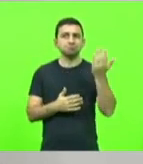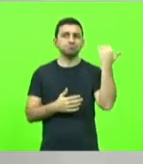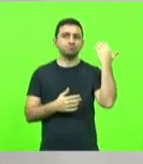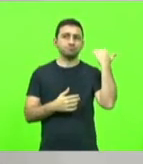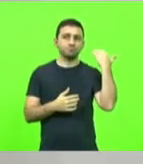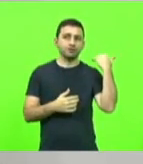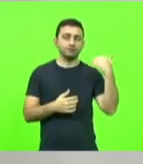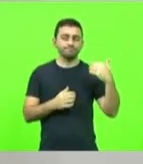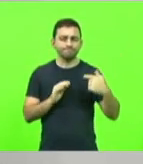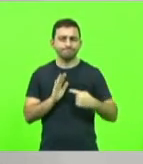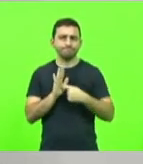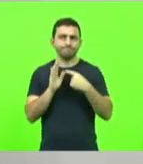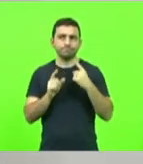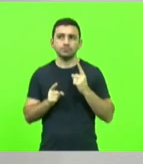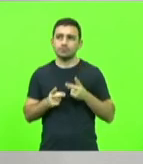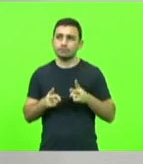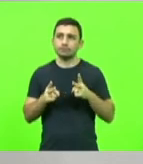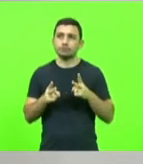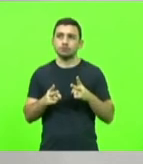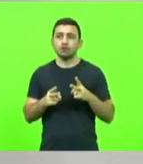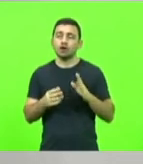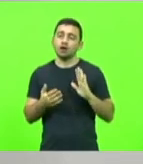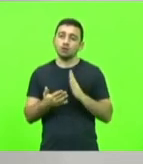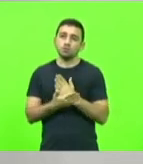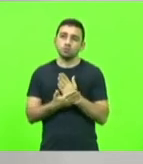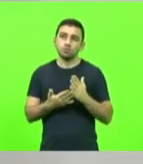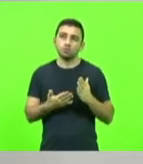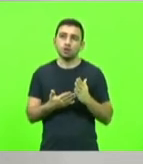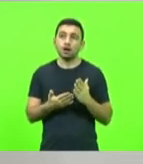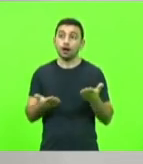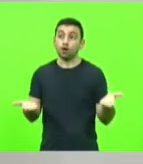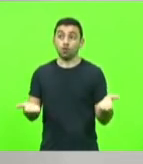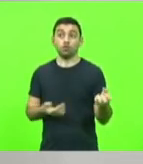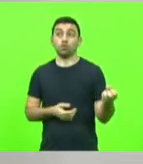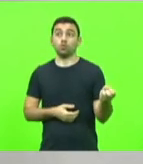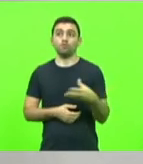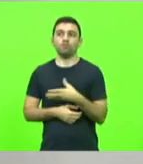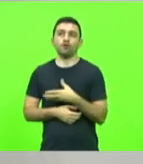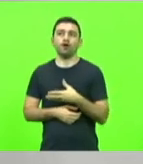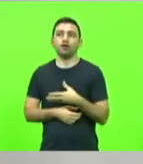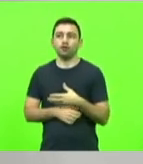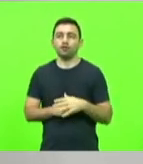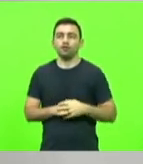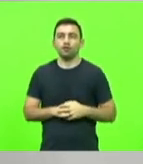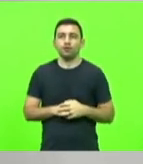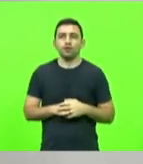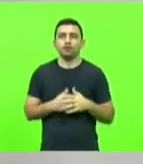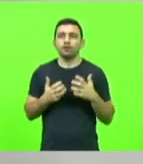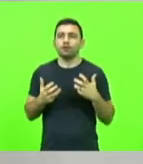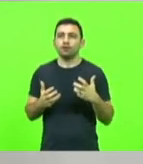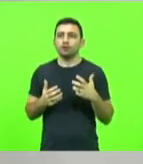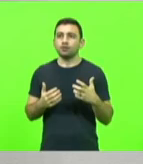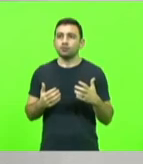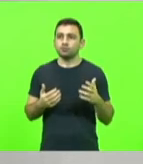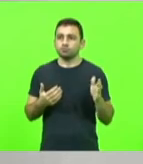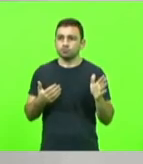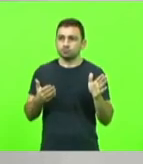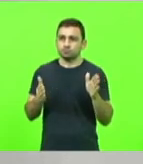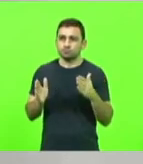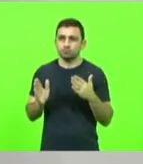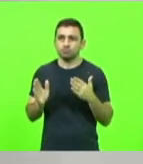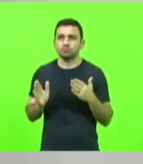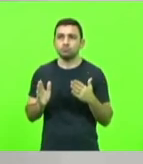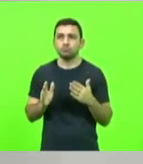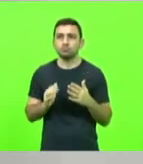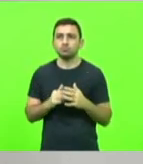me tocaram sempre e outras coisas muito atuais. Eu queria que o pessoal da retaguarda